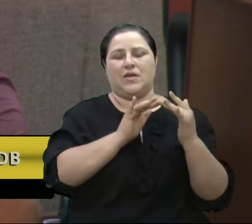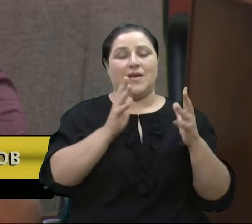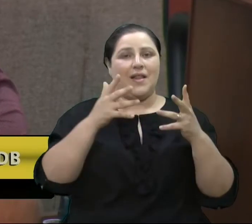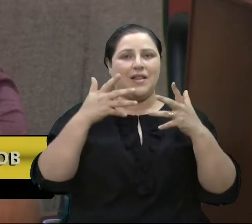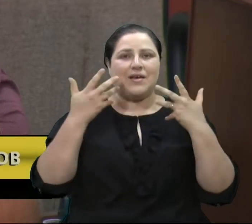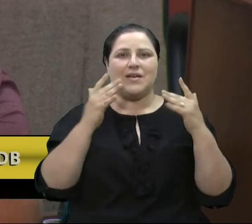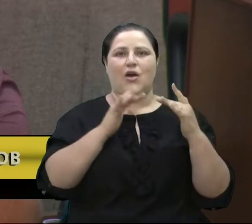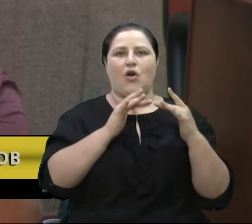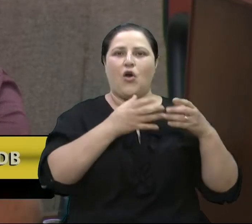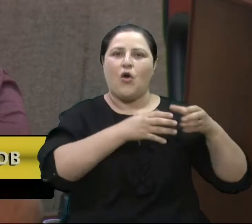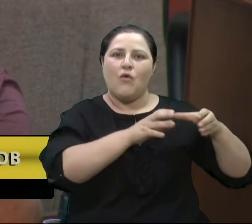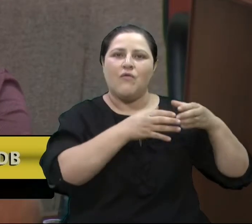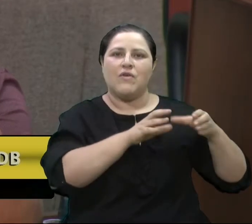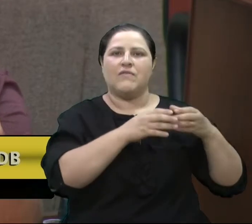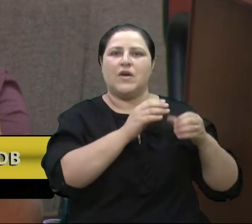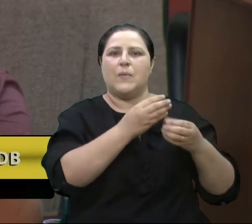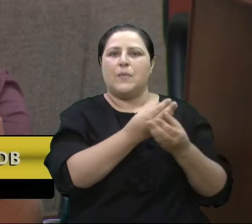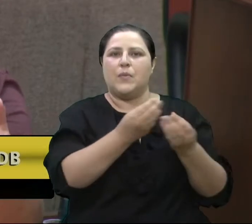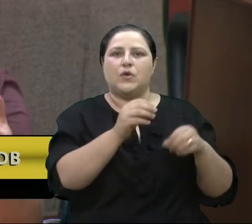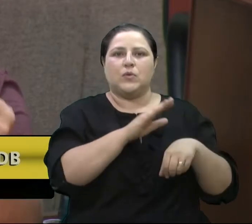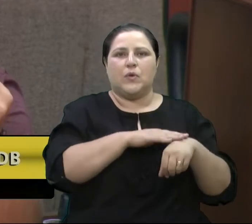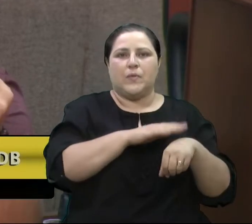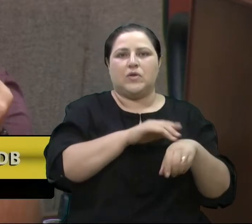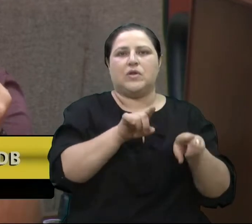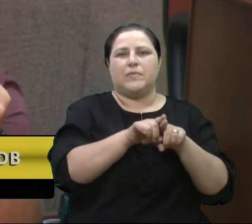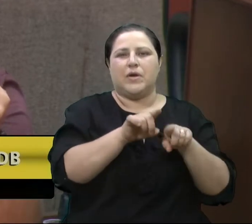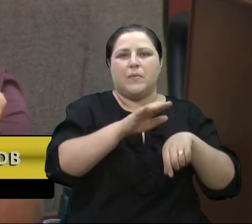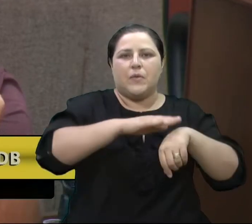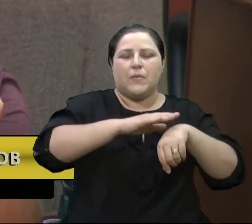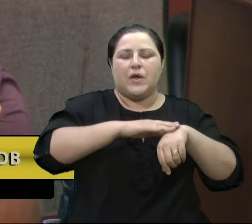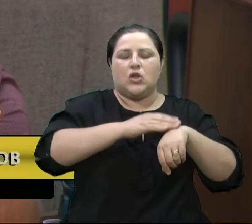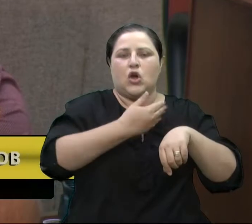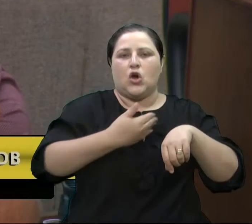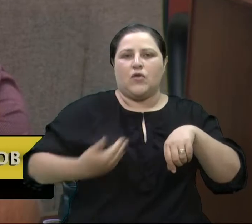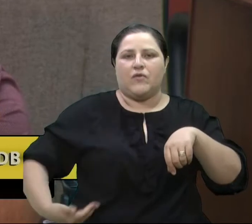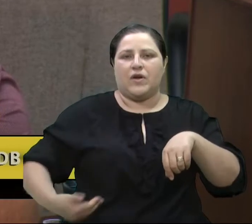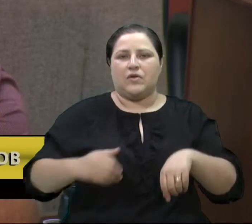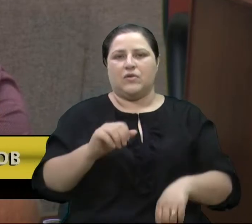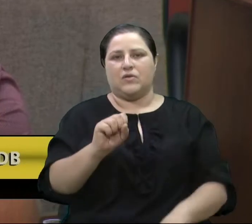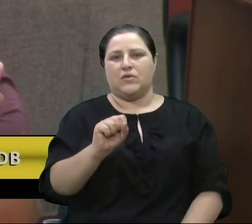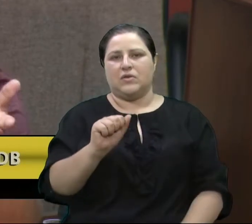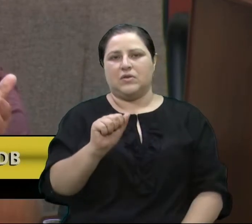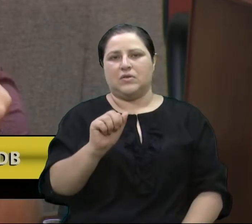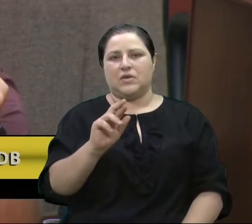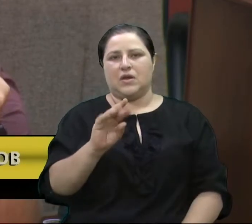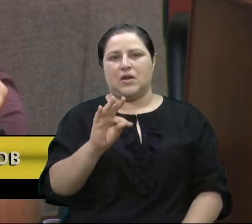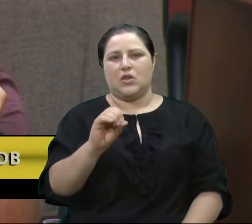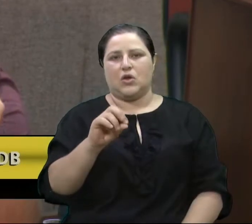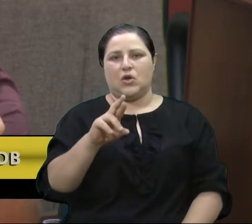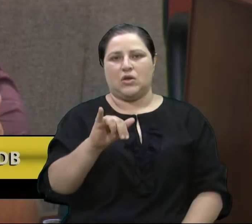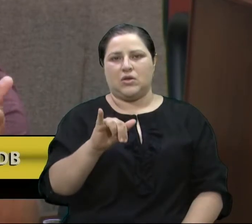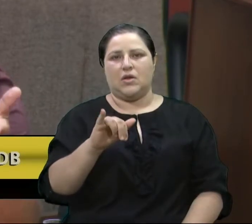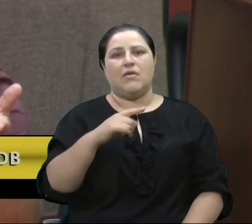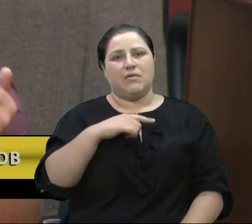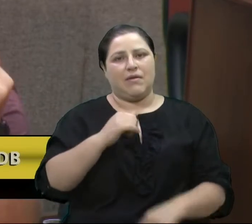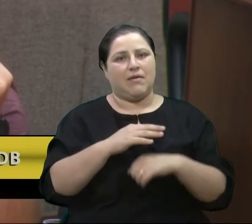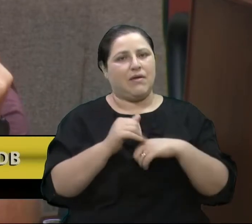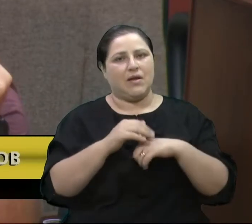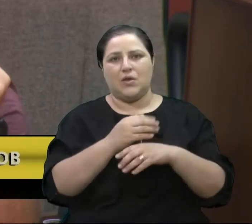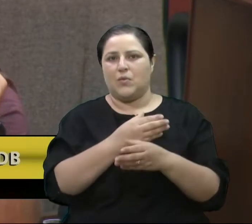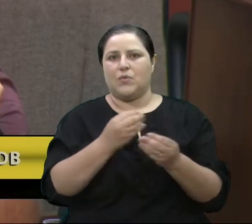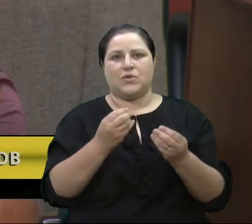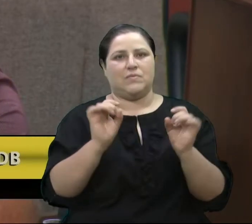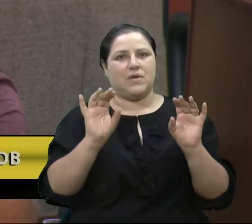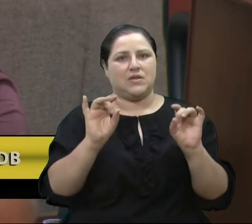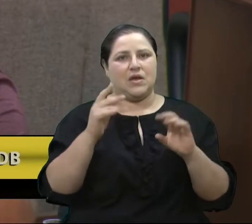Bressan por vários momentos, inclusive durante o governo Sartori. Então, tenho um carinho muito especial pelo seu pai, fiz questão de lhe